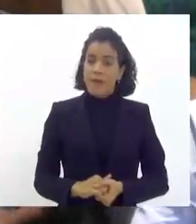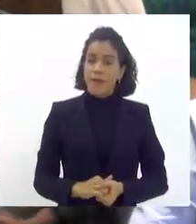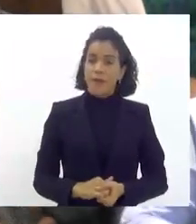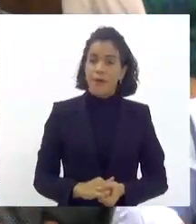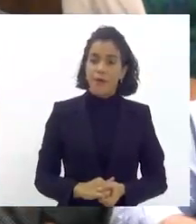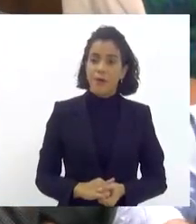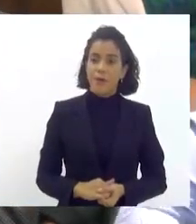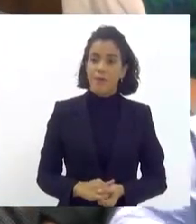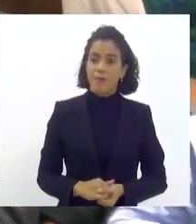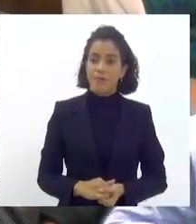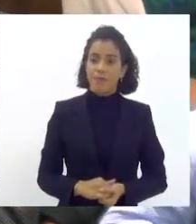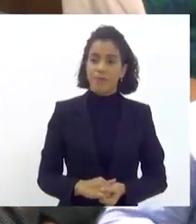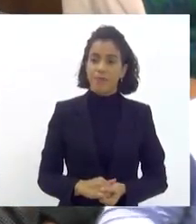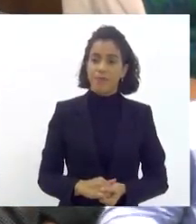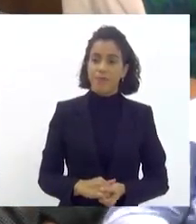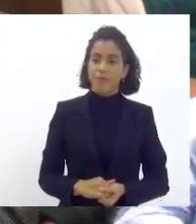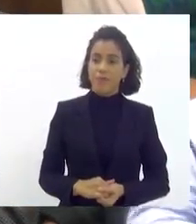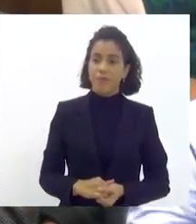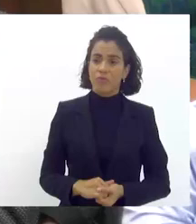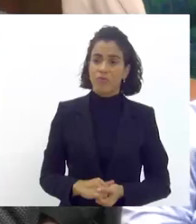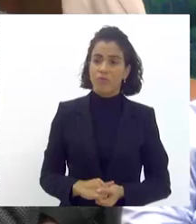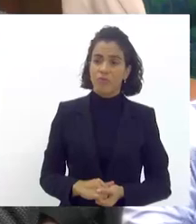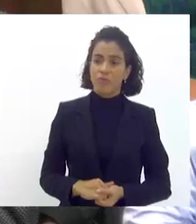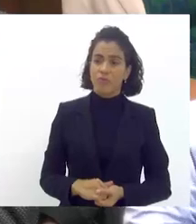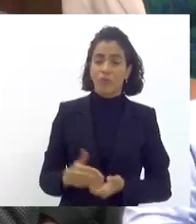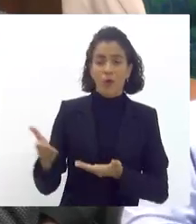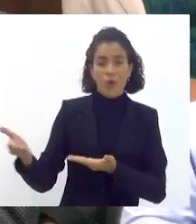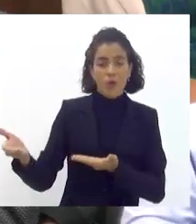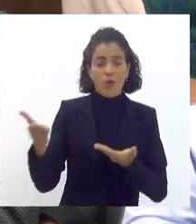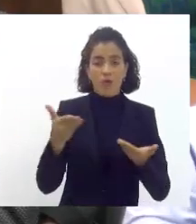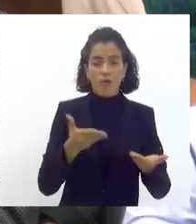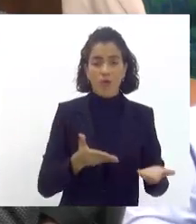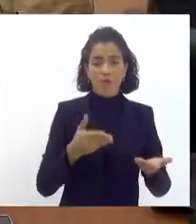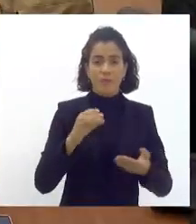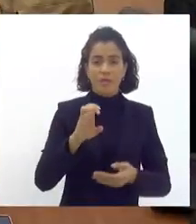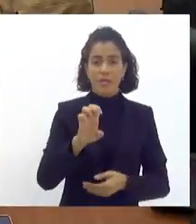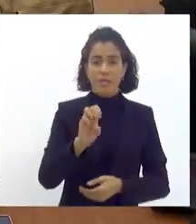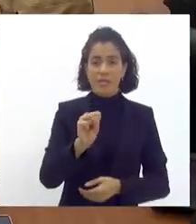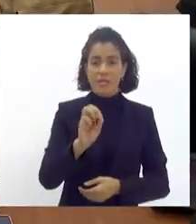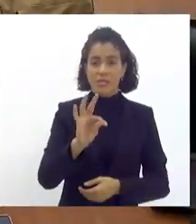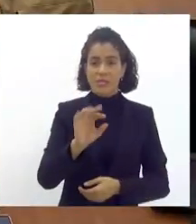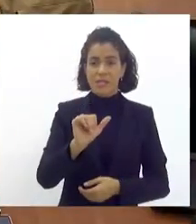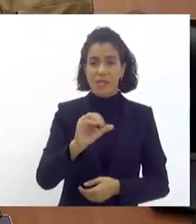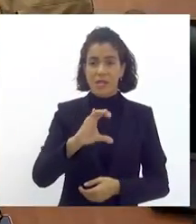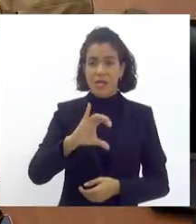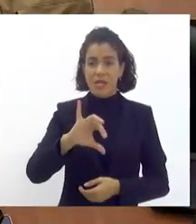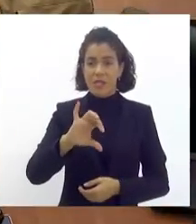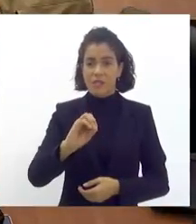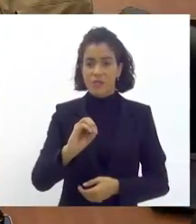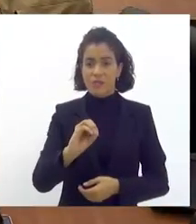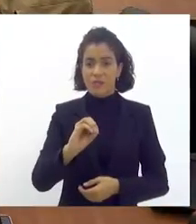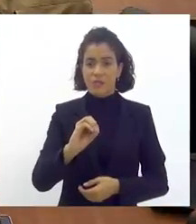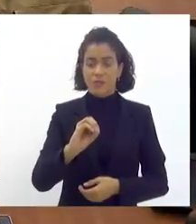Pedro convidar aqui agora o nosso presidente da Estácio nosso companheiro Edson Marinho por favor para fazer uso da palavra